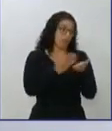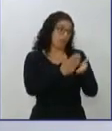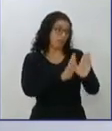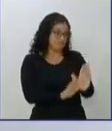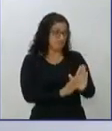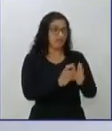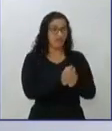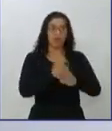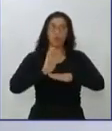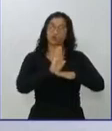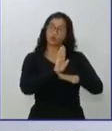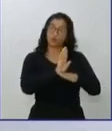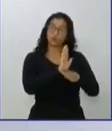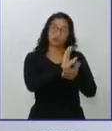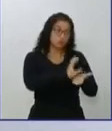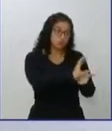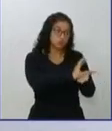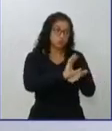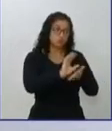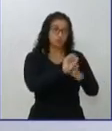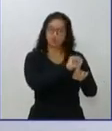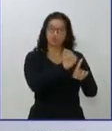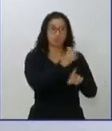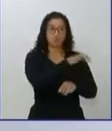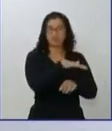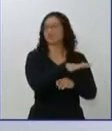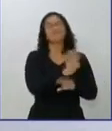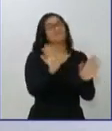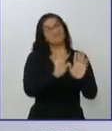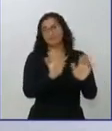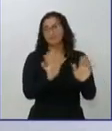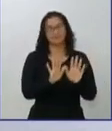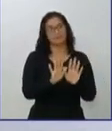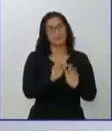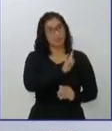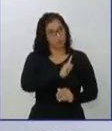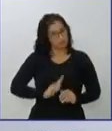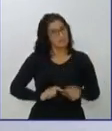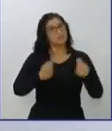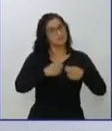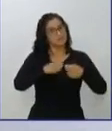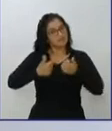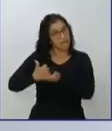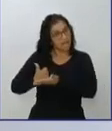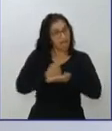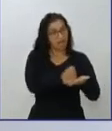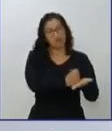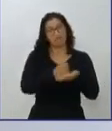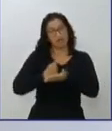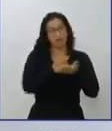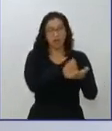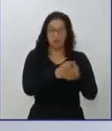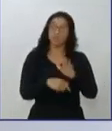sociais. O Estado tem que estender a mão para os mais necessitados. E esses projetos serão melhorados, serão